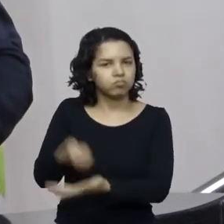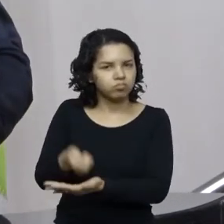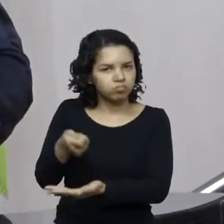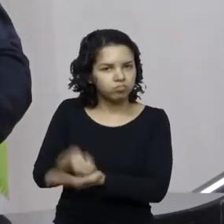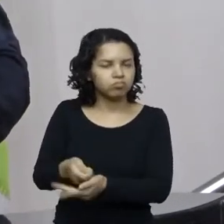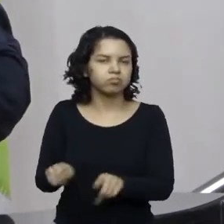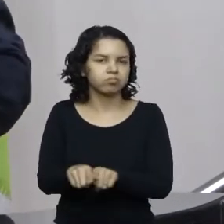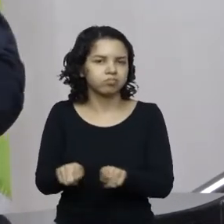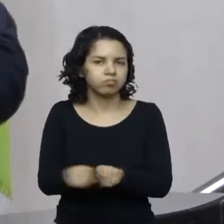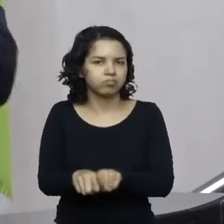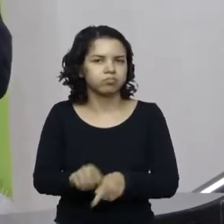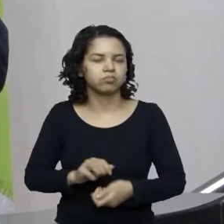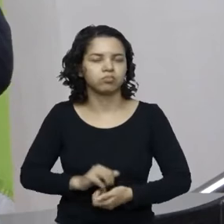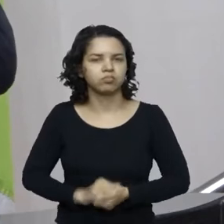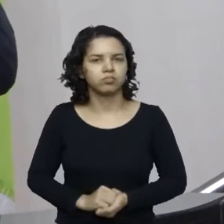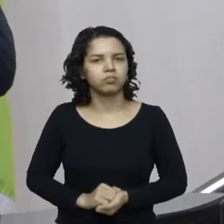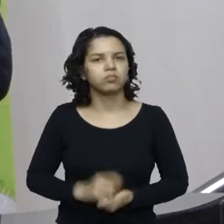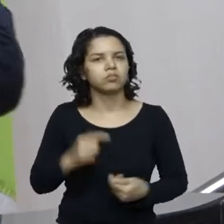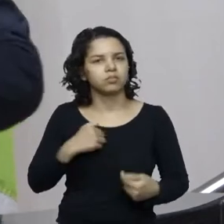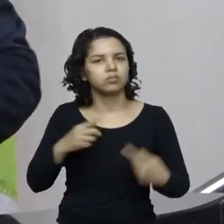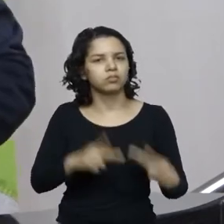Falando em Ascurras, estive visitando também